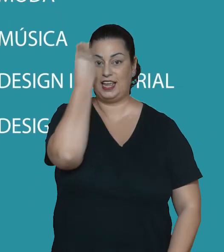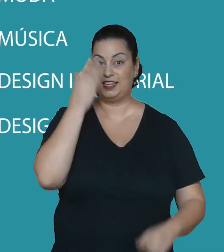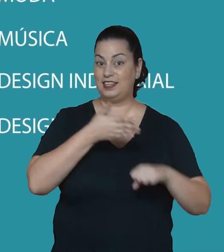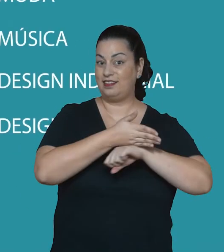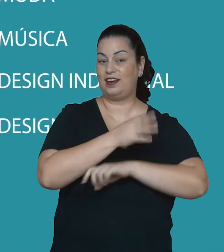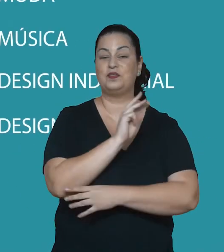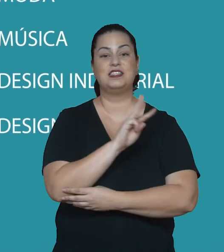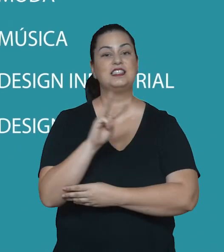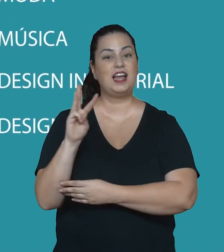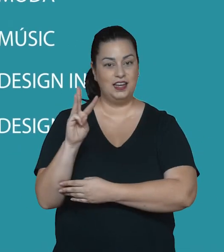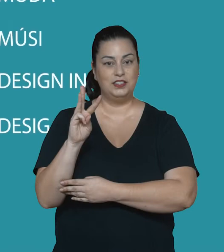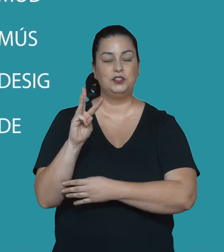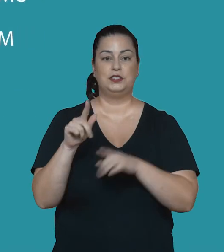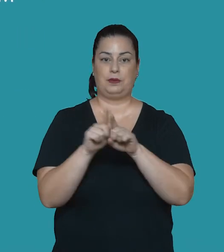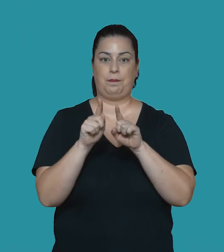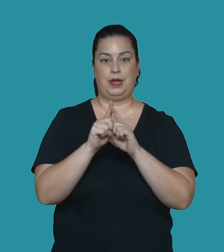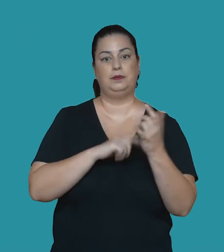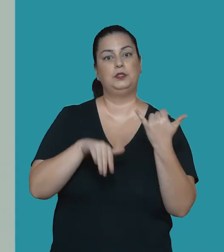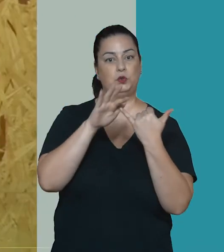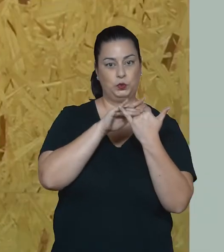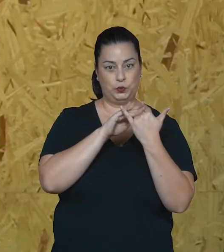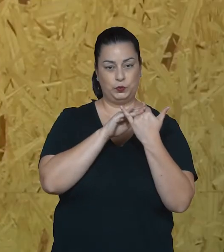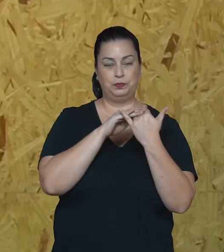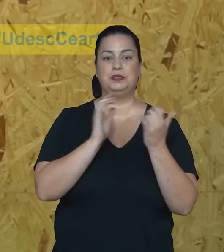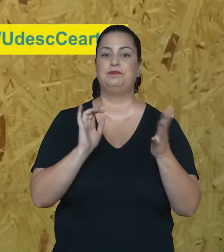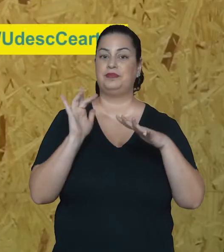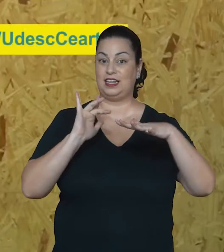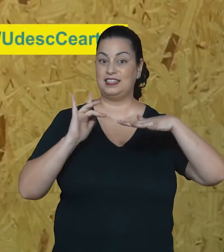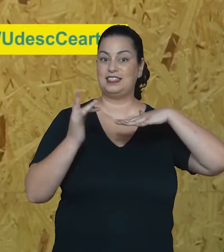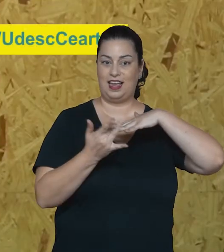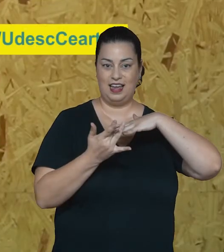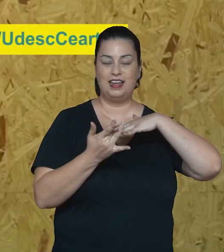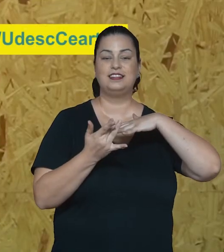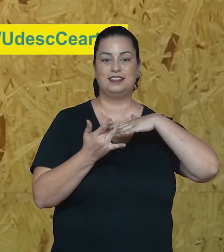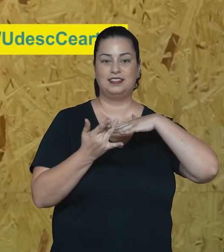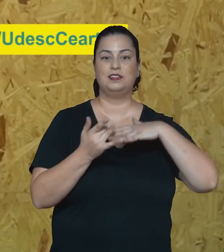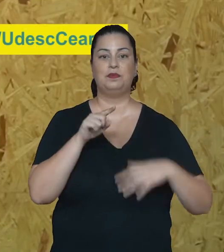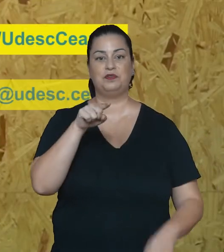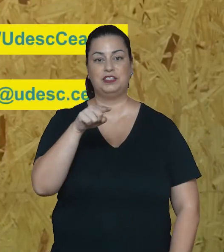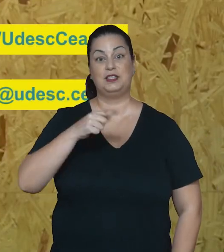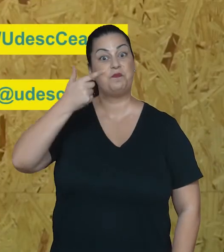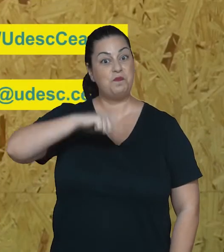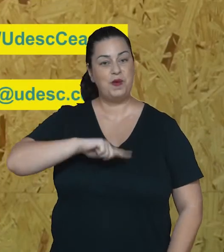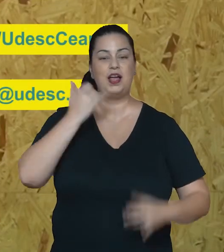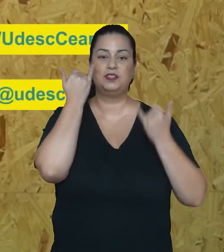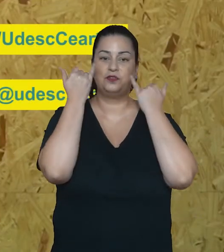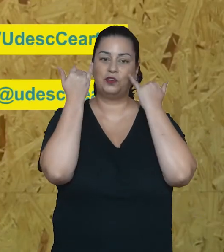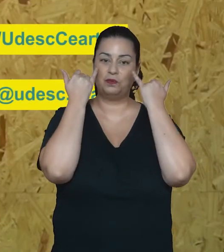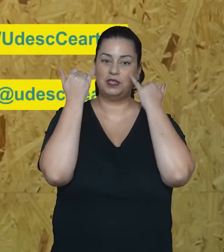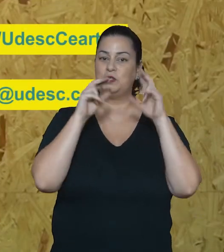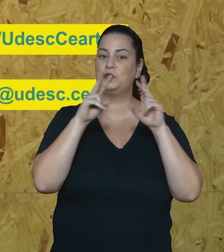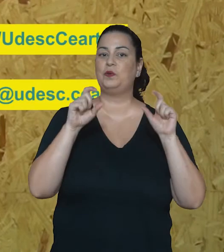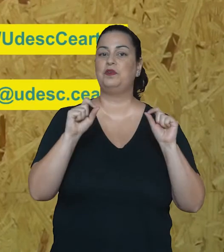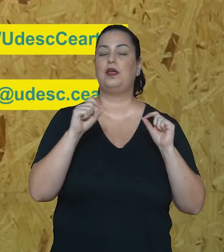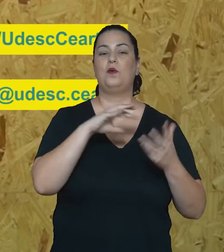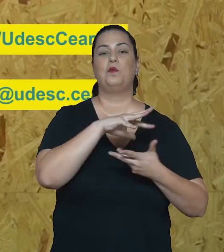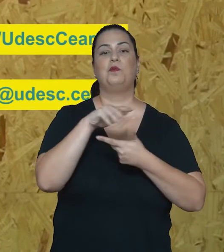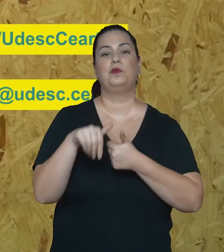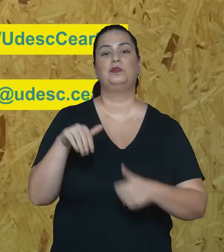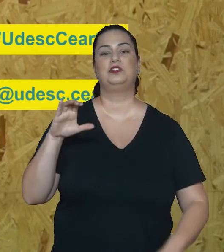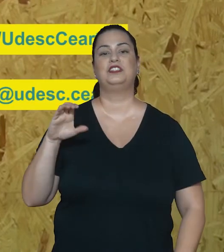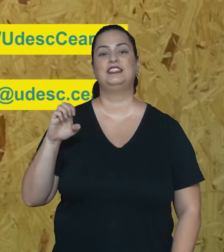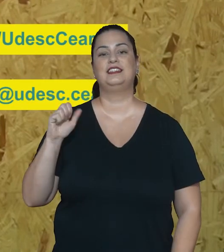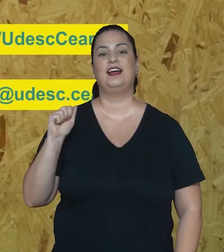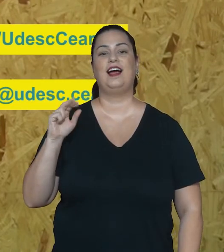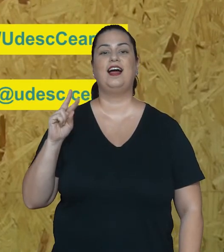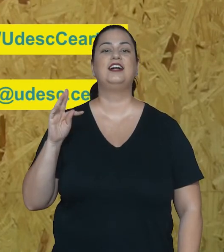cursos, não deixe de acessar o site do CEART, o nosso canal no YouTube, as redes sociais, para saber um